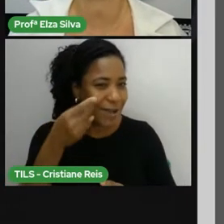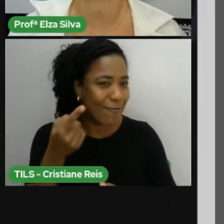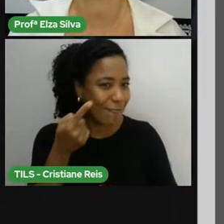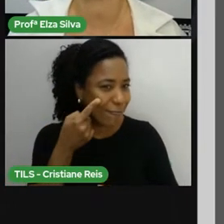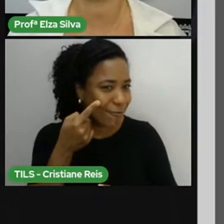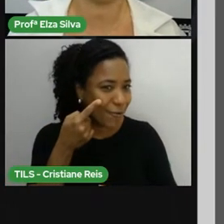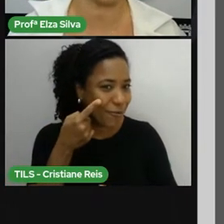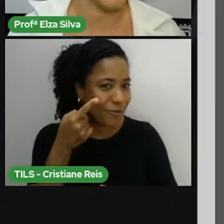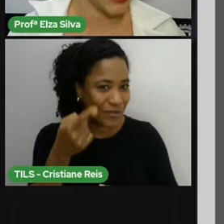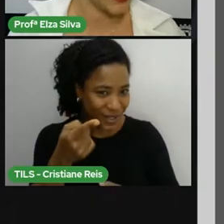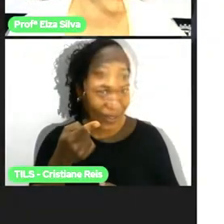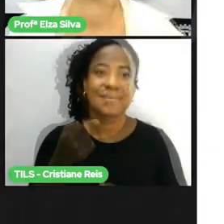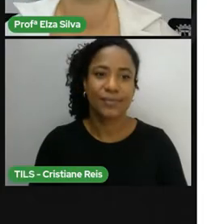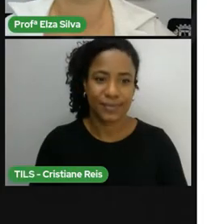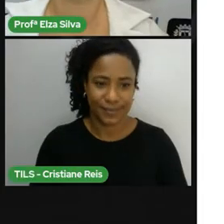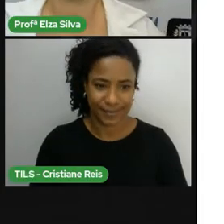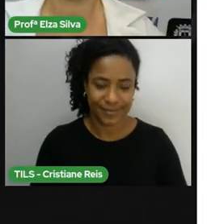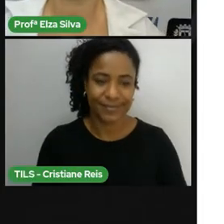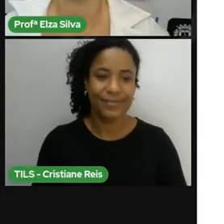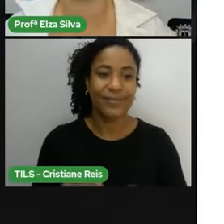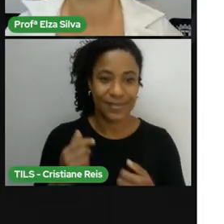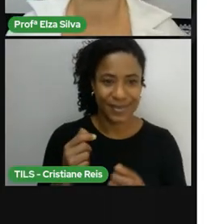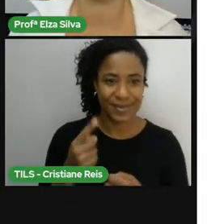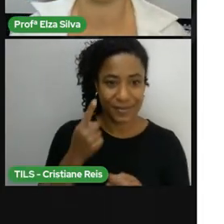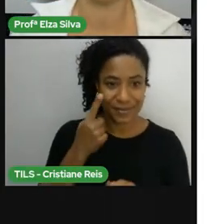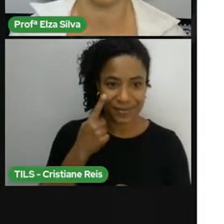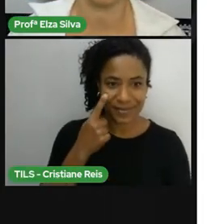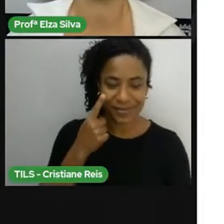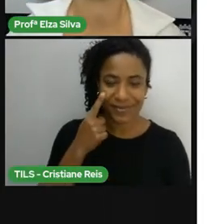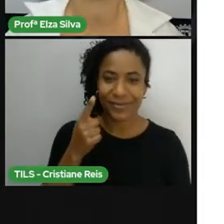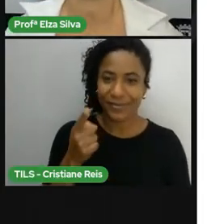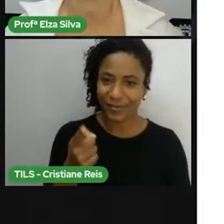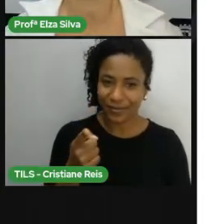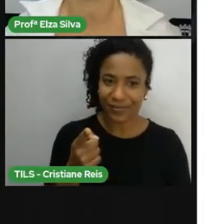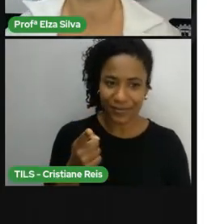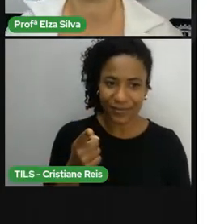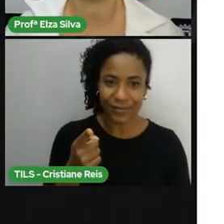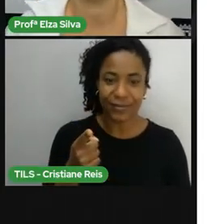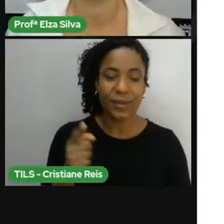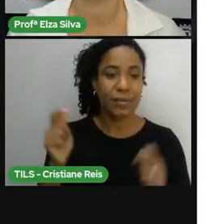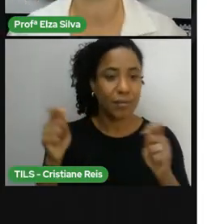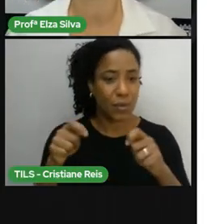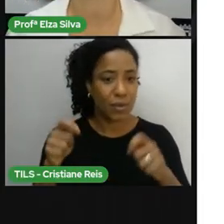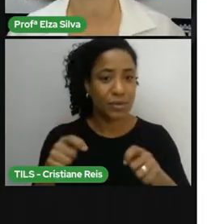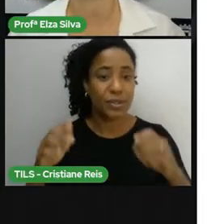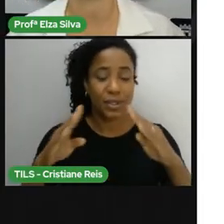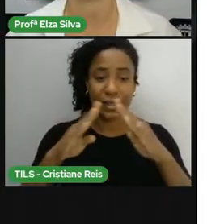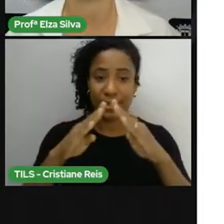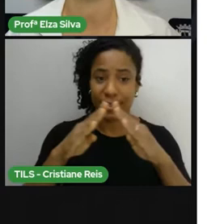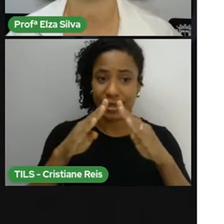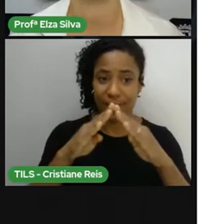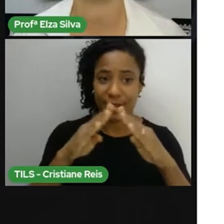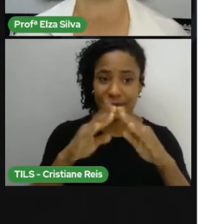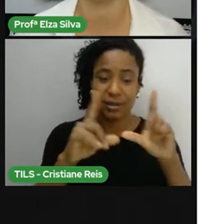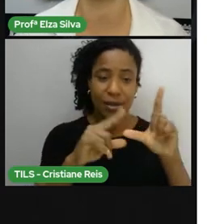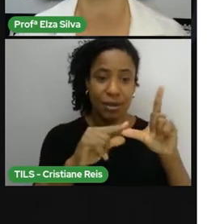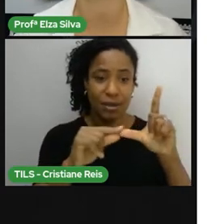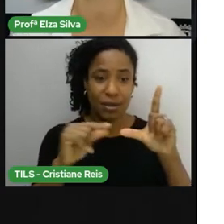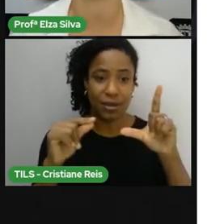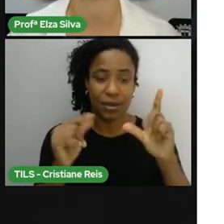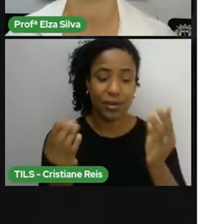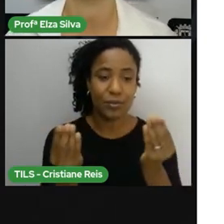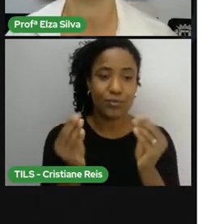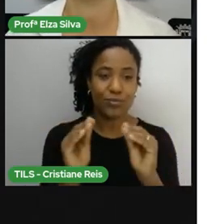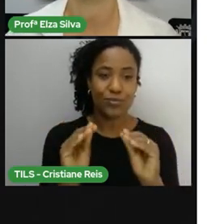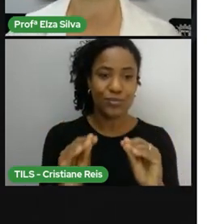Just a moment, please. Vocês podem, de casa, acessar a nuvem por meio do link que coloquei abaixo